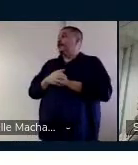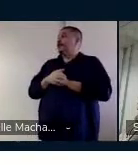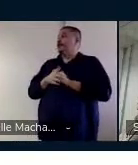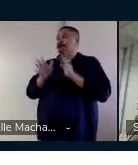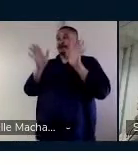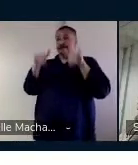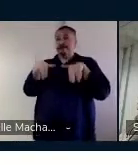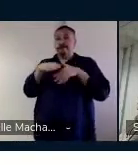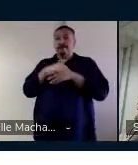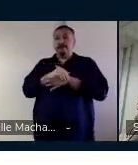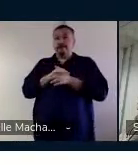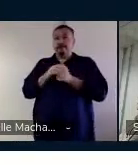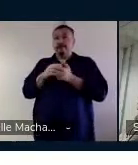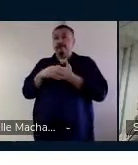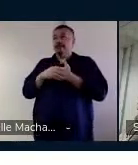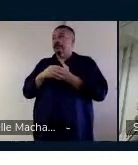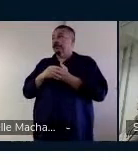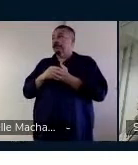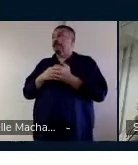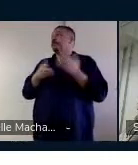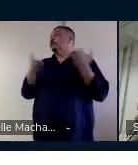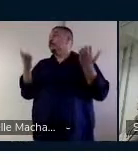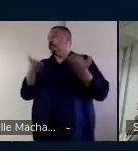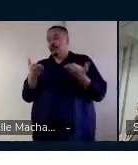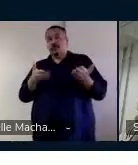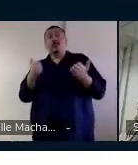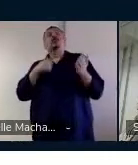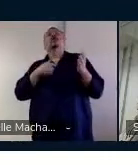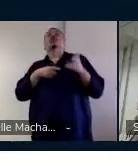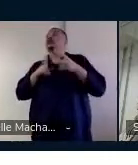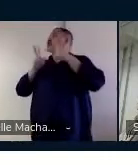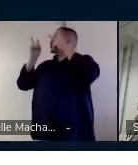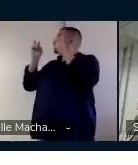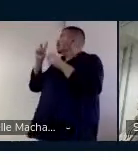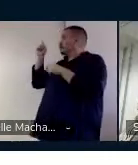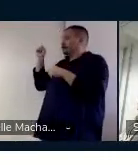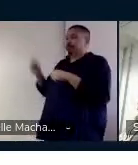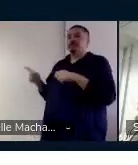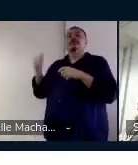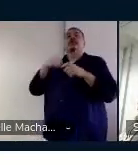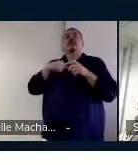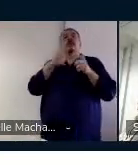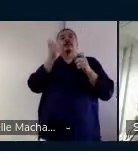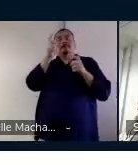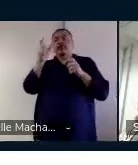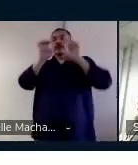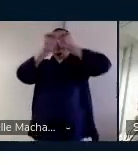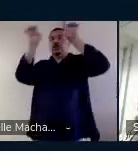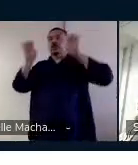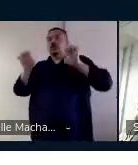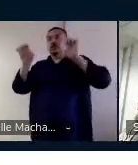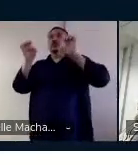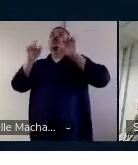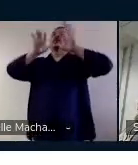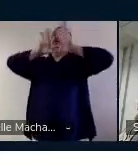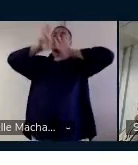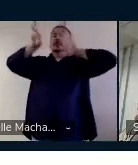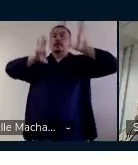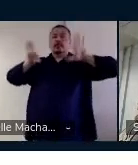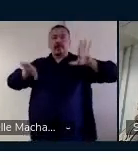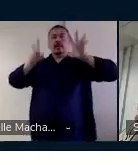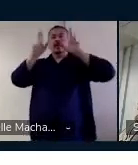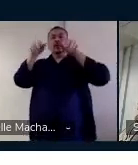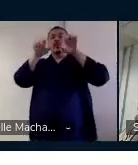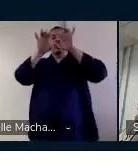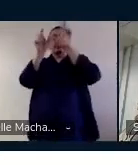De encerramento. Hoje, vimos que as palavras têm uma estrutura separada em partes. Como peças de um quebra-cabeça. Ele está